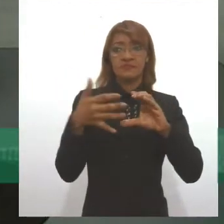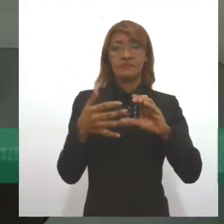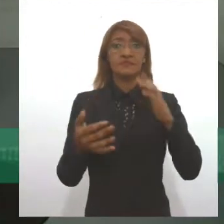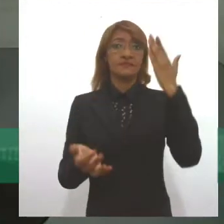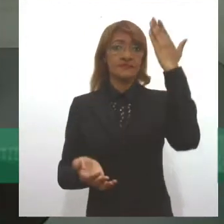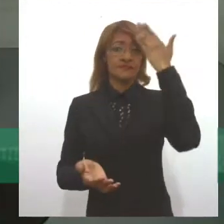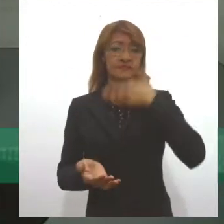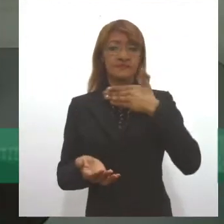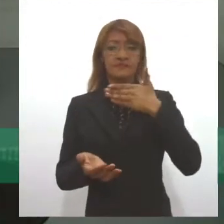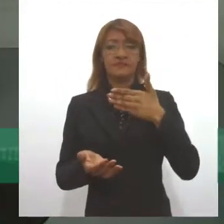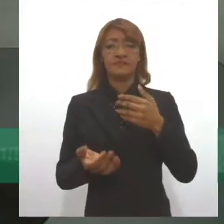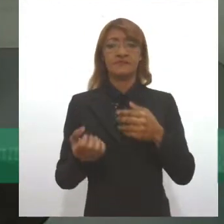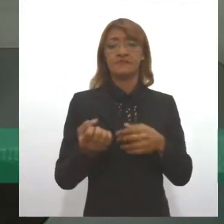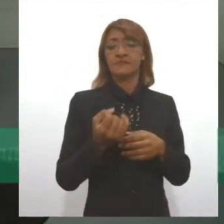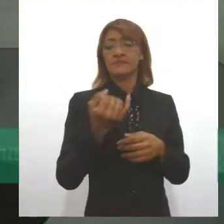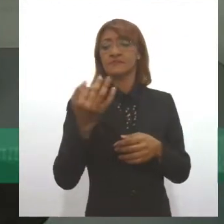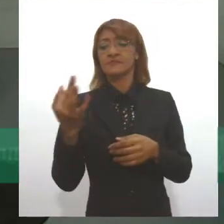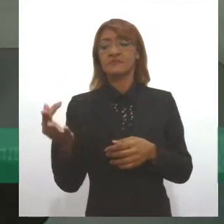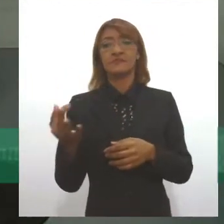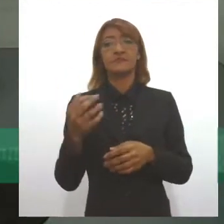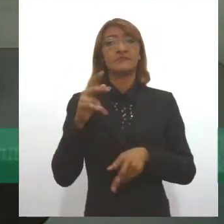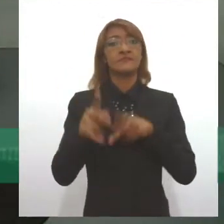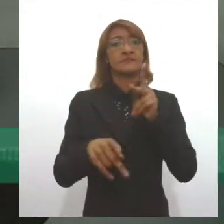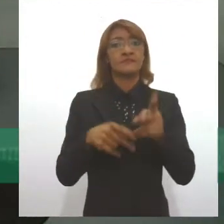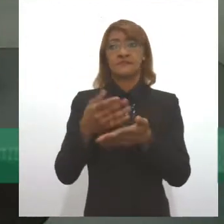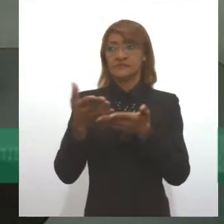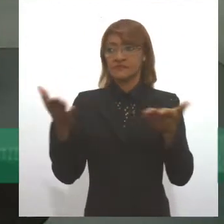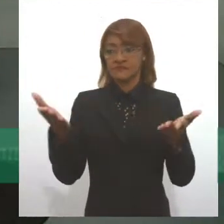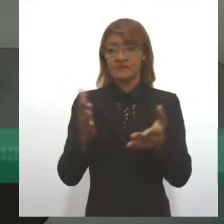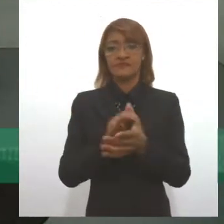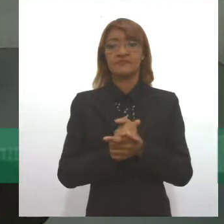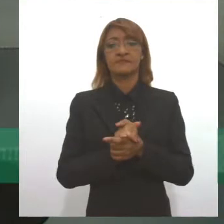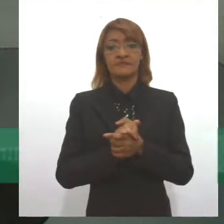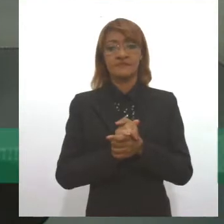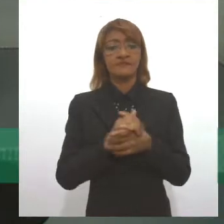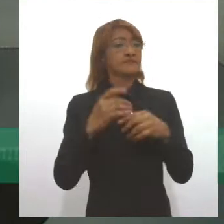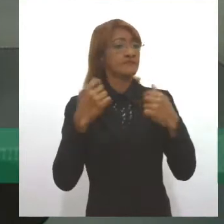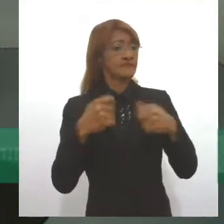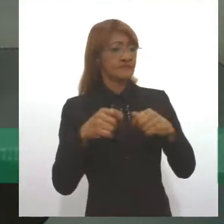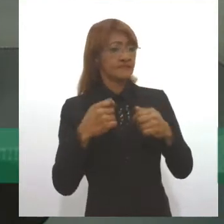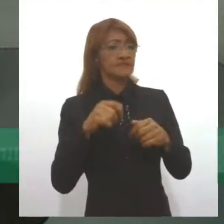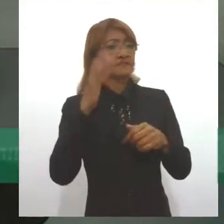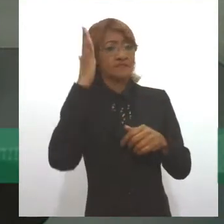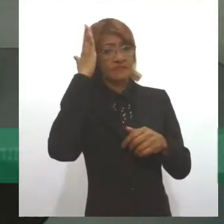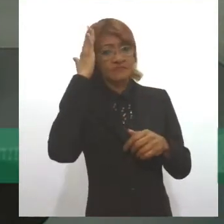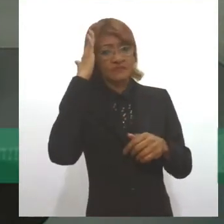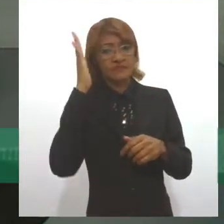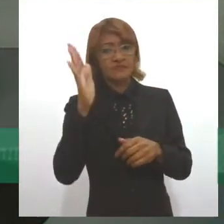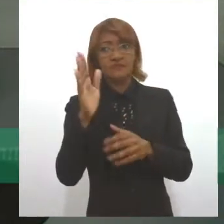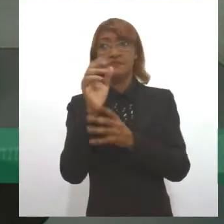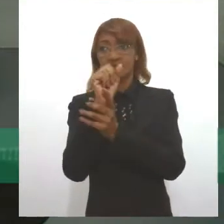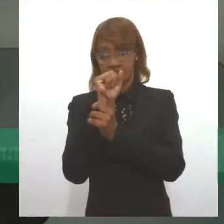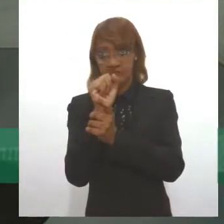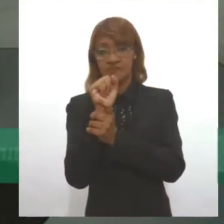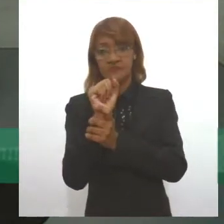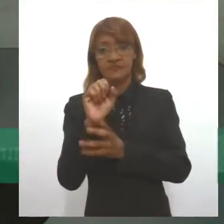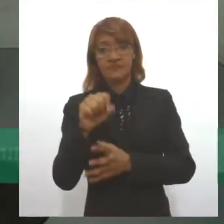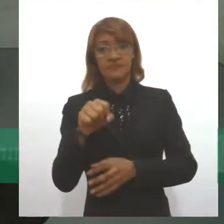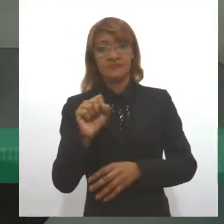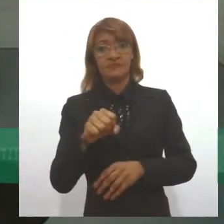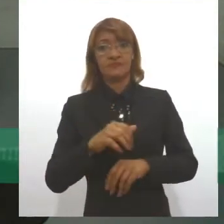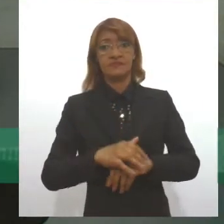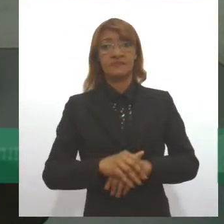número dessa população. É preciso estar ciente disso, o estatuto garante isso, para que a partir daí